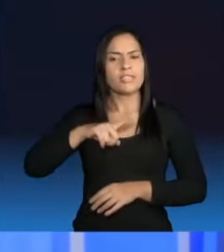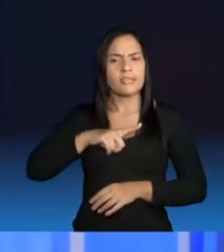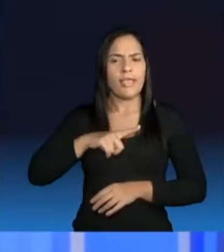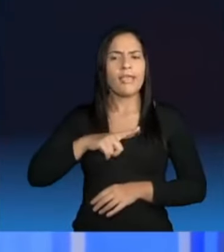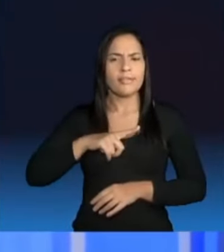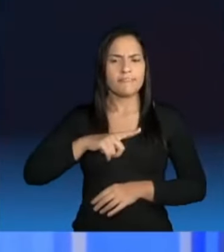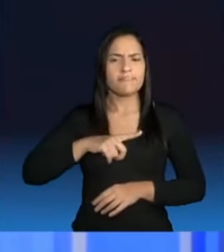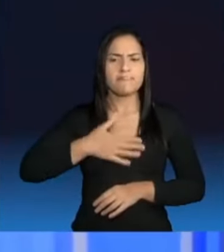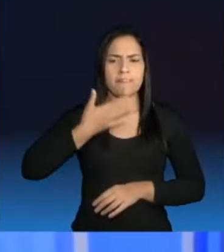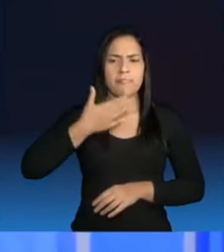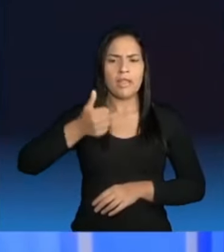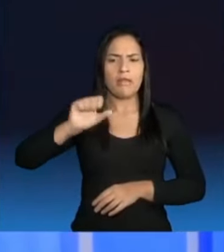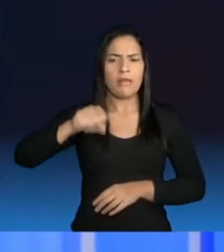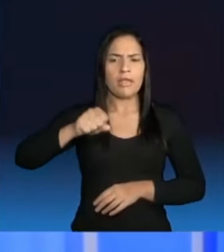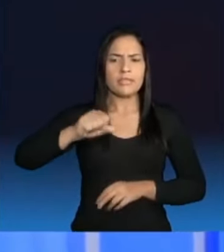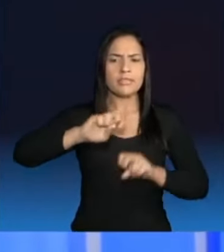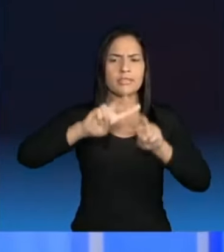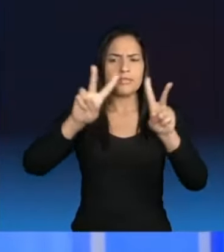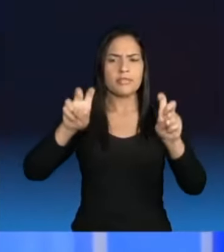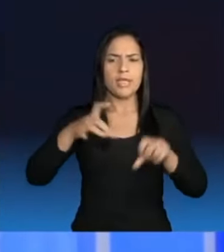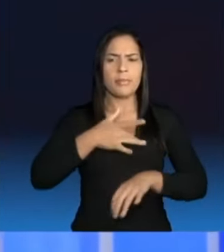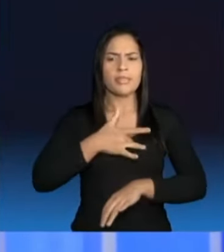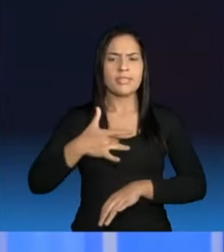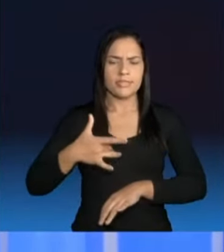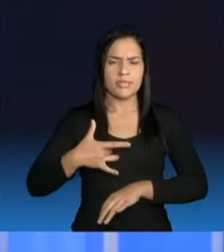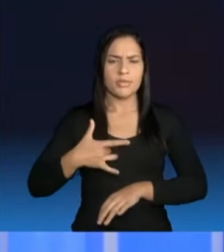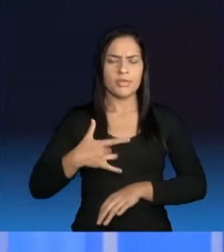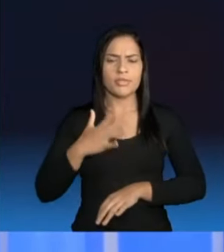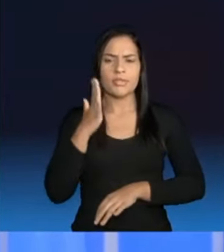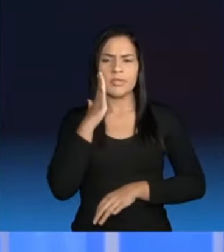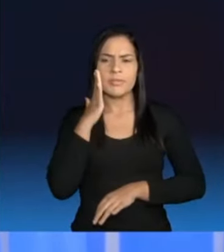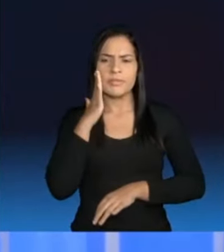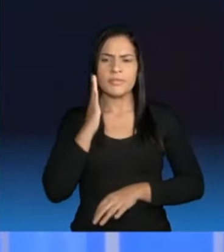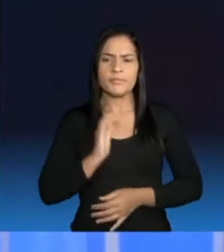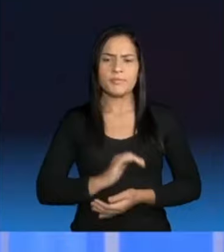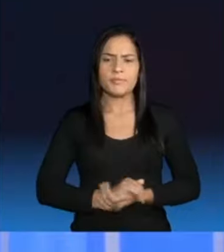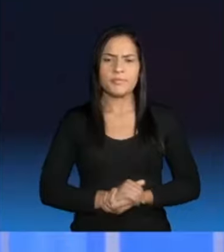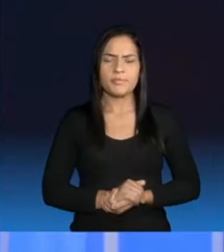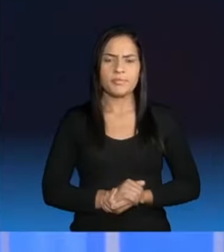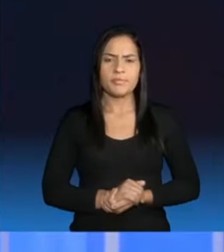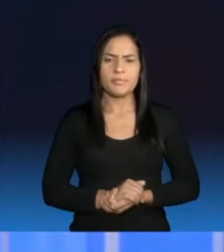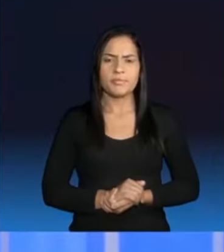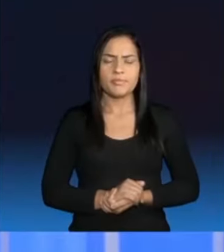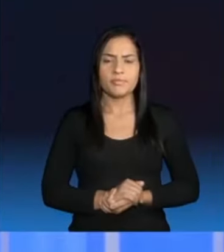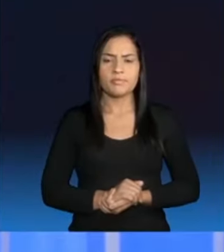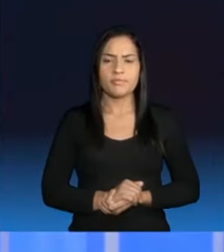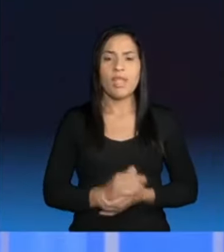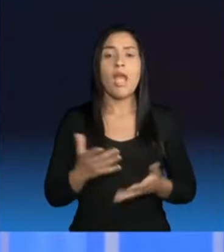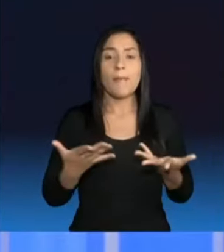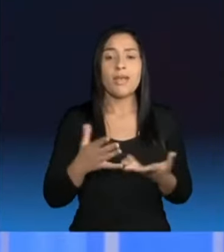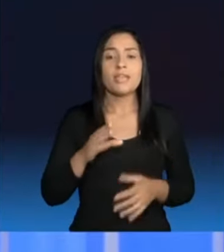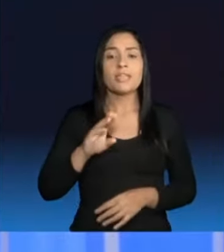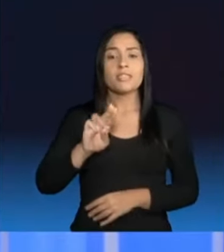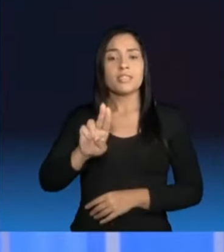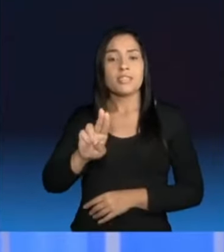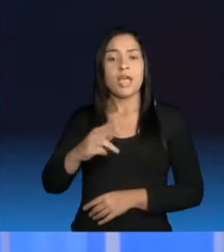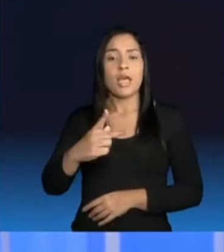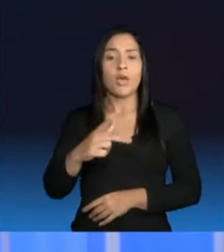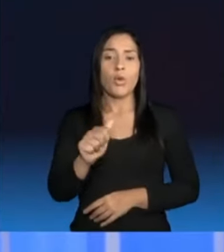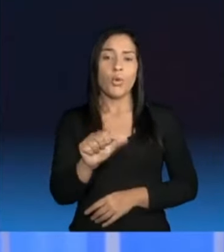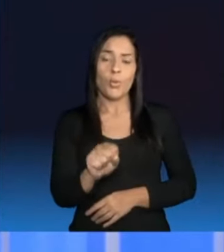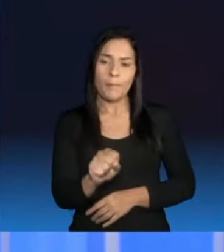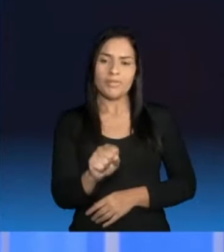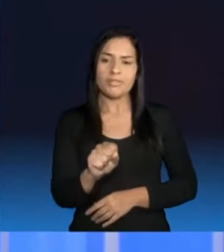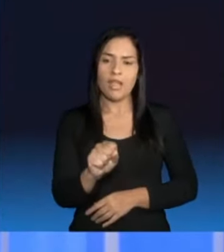melhorar na saúde, não tenha dúvida. Agora, as UPAs, elas estão superlotadas.